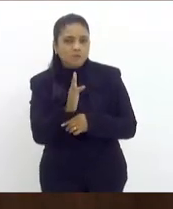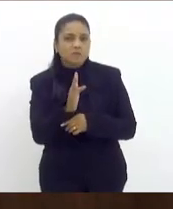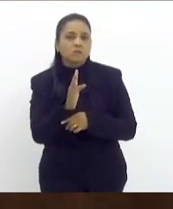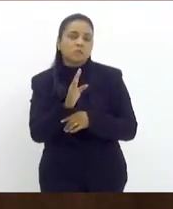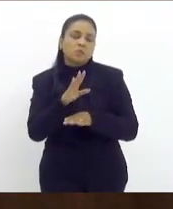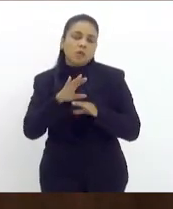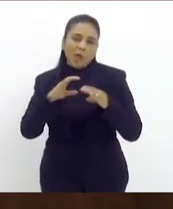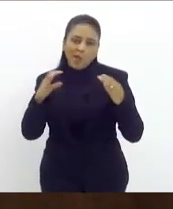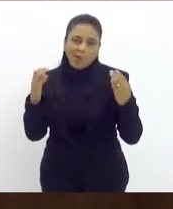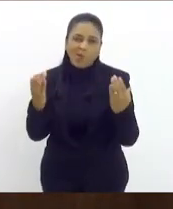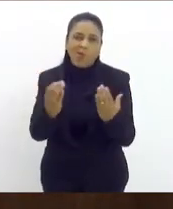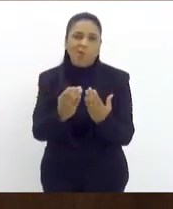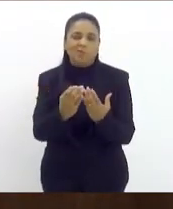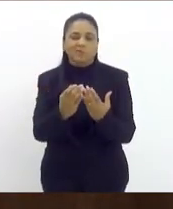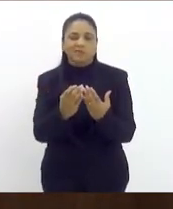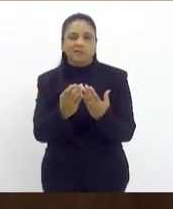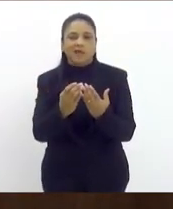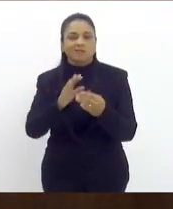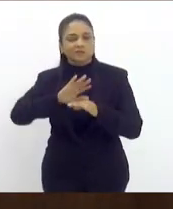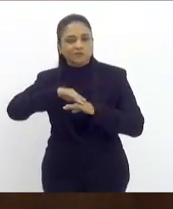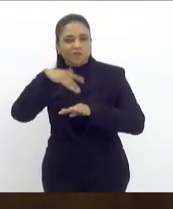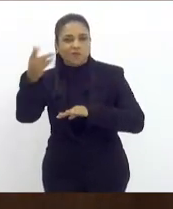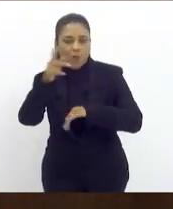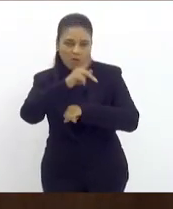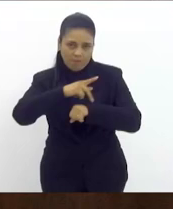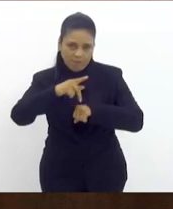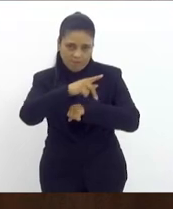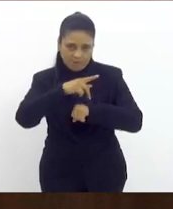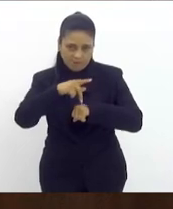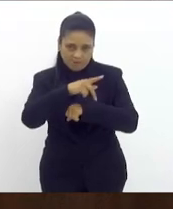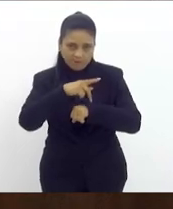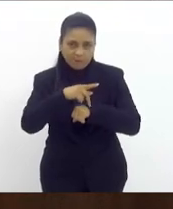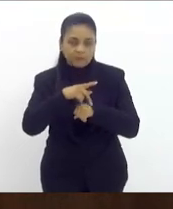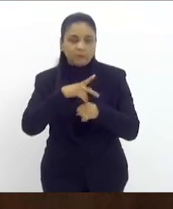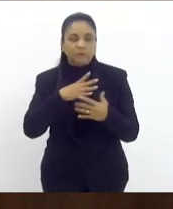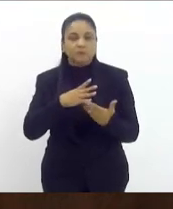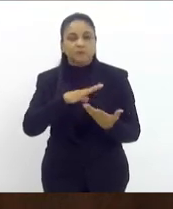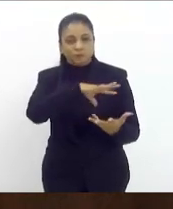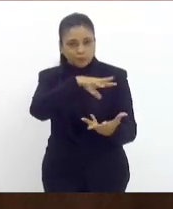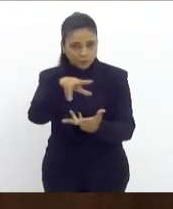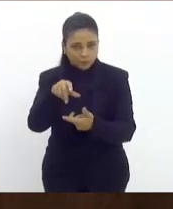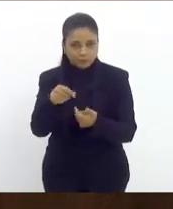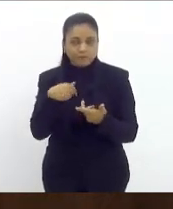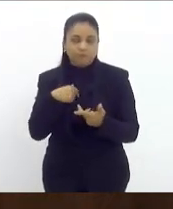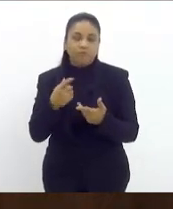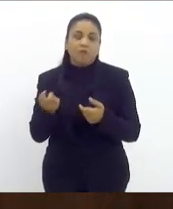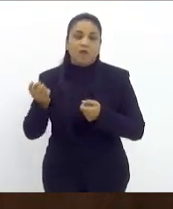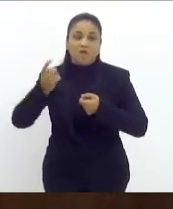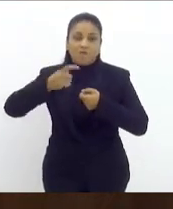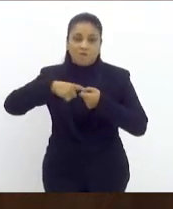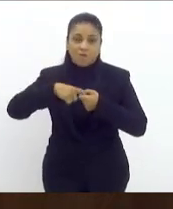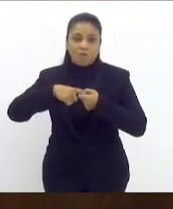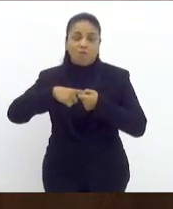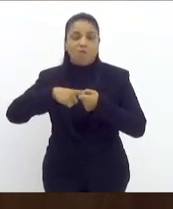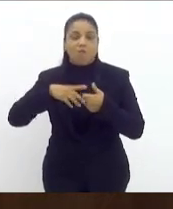comunidade internacional então eu queria falar que essa retomada da força brasileira na América